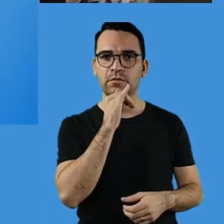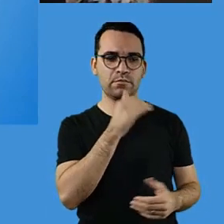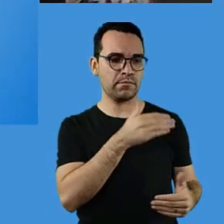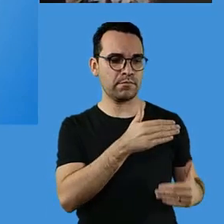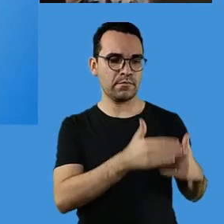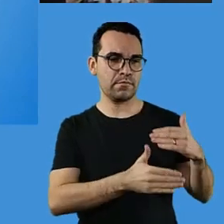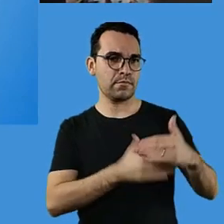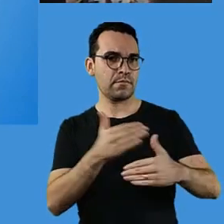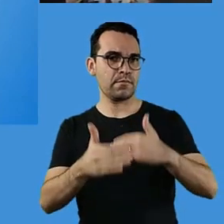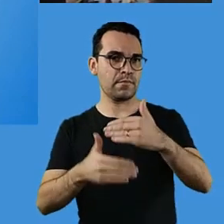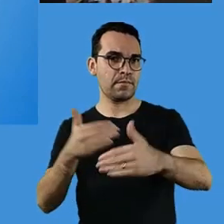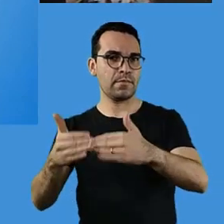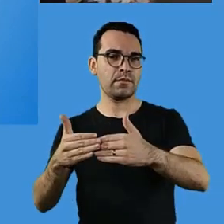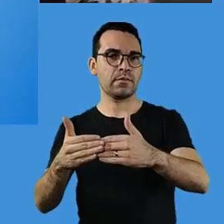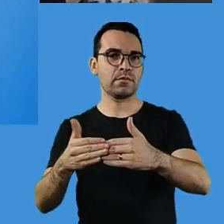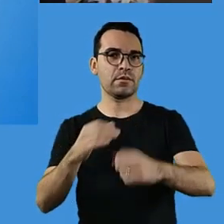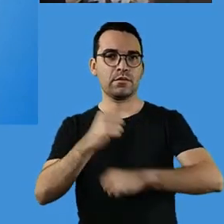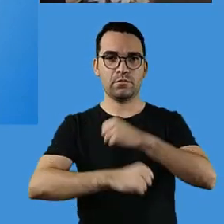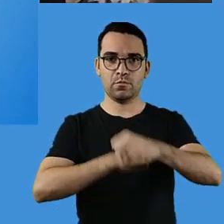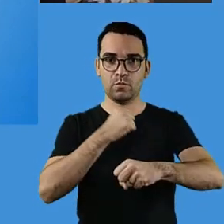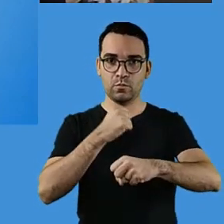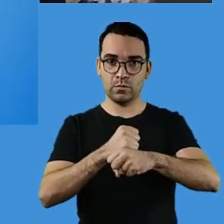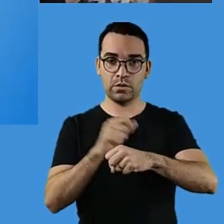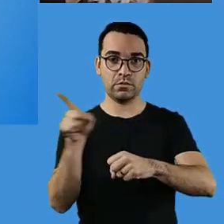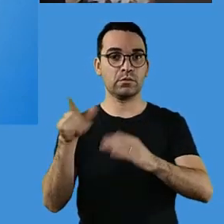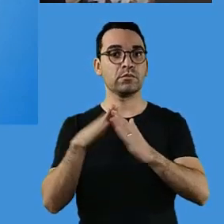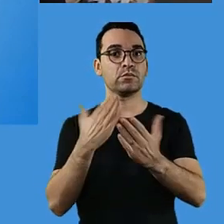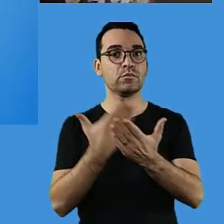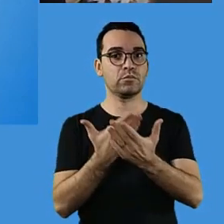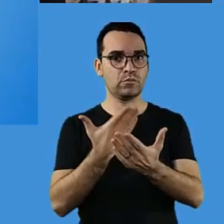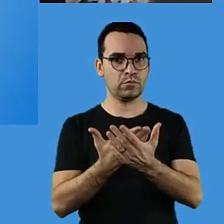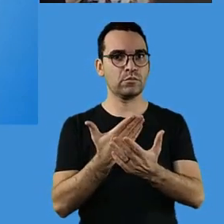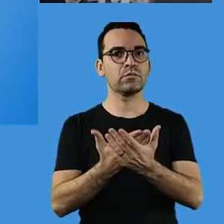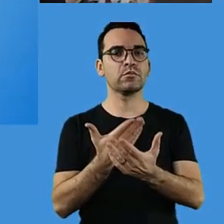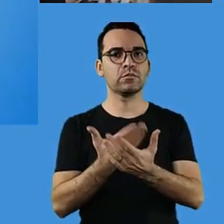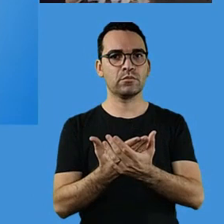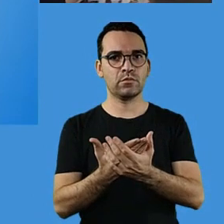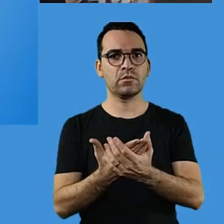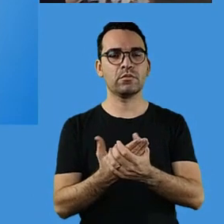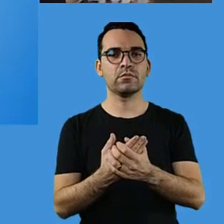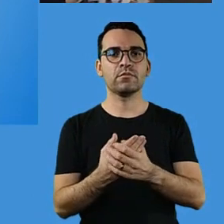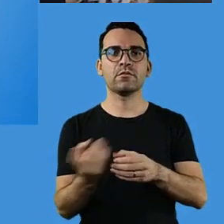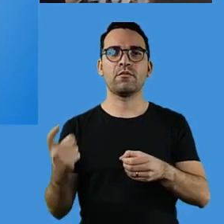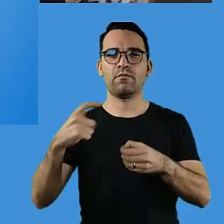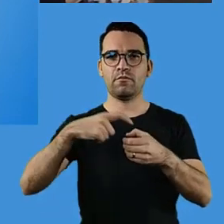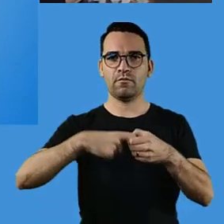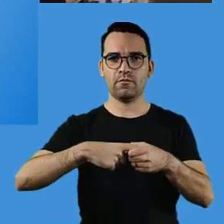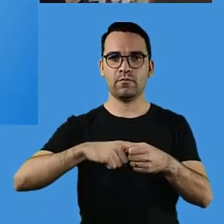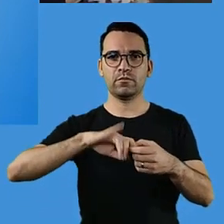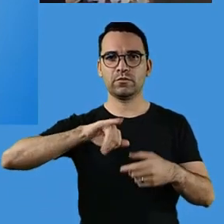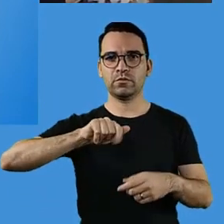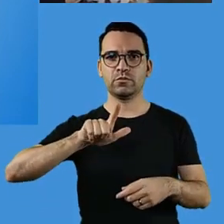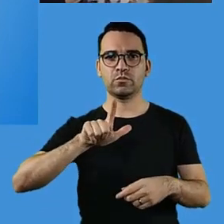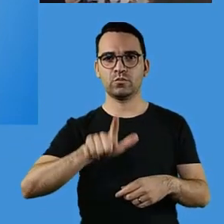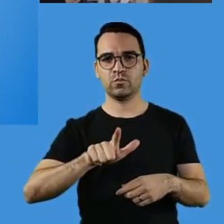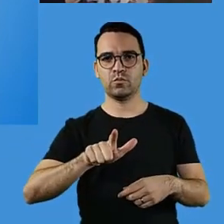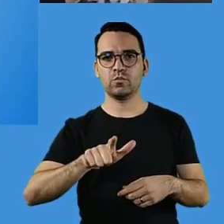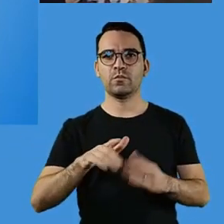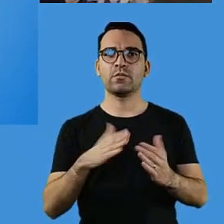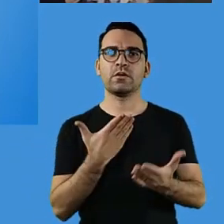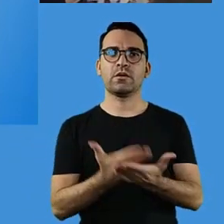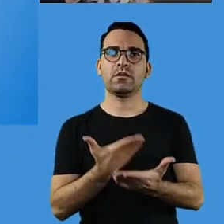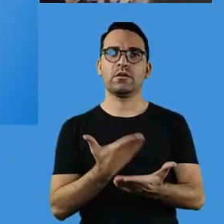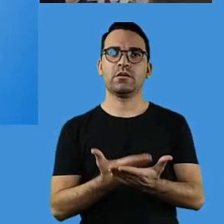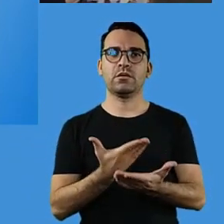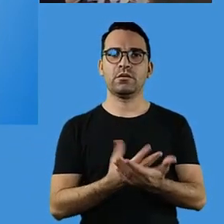no decorrer do processo letivo, do ano letivo, que se inicia agora com as